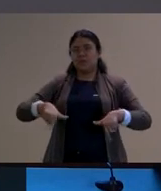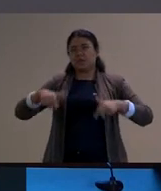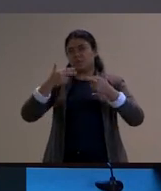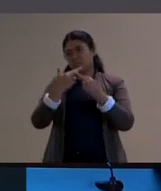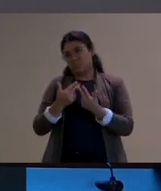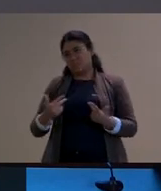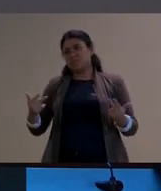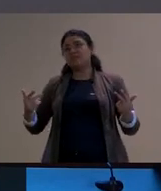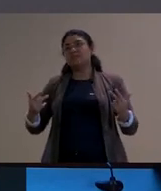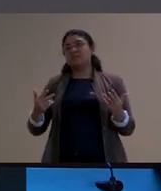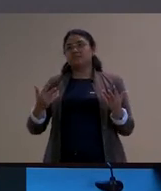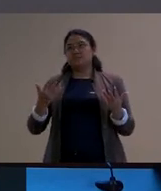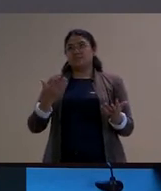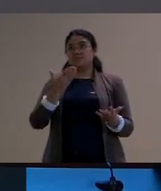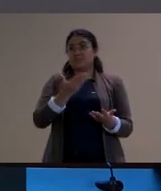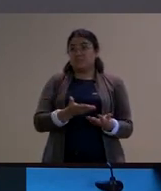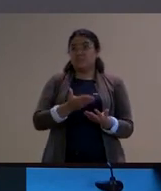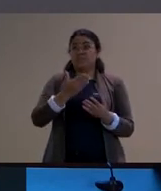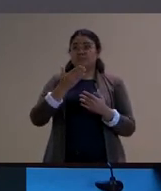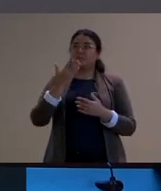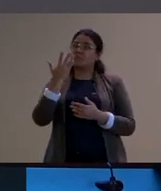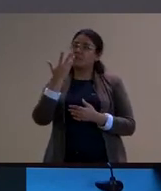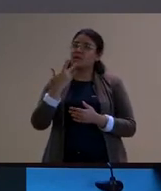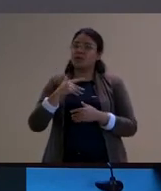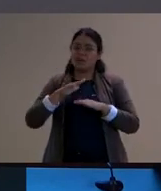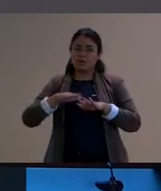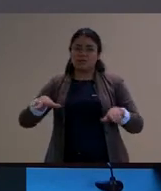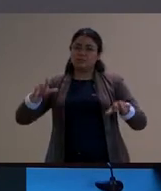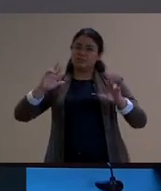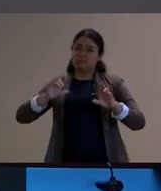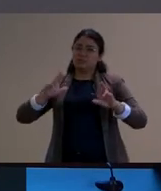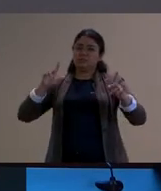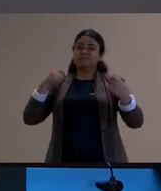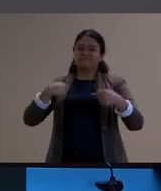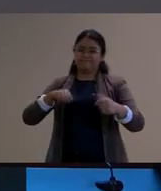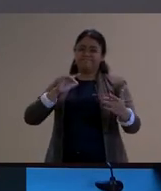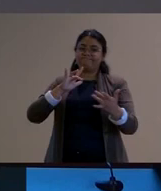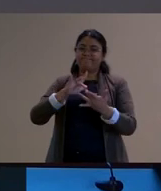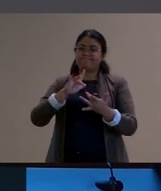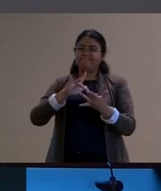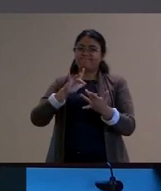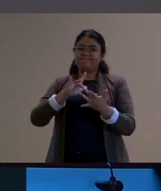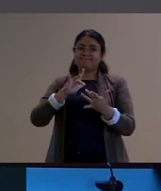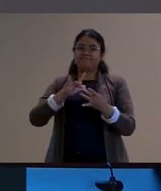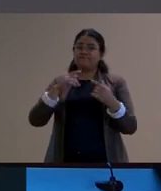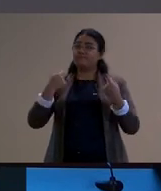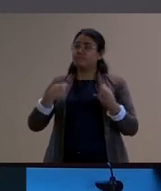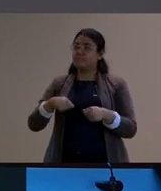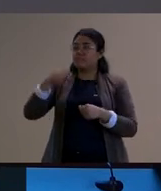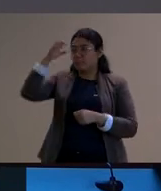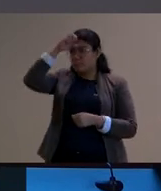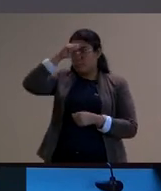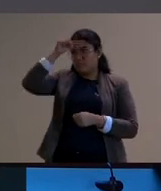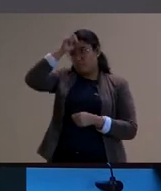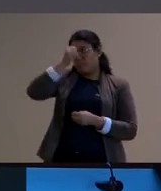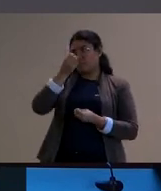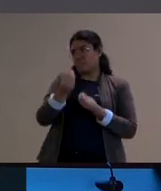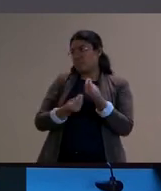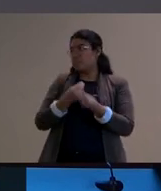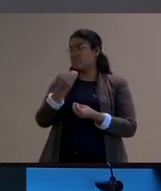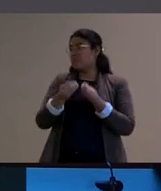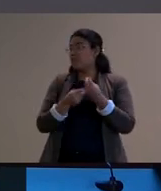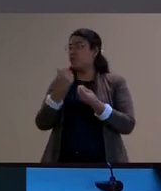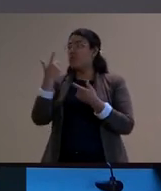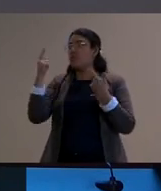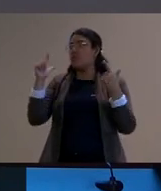mais e não é o que a criança faz aqui e por isso que é importante a gente observar o que ela faz para aprender também outras formas